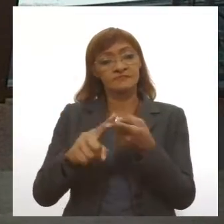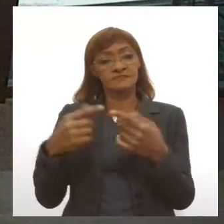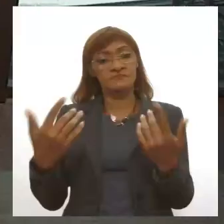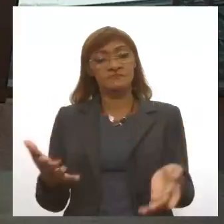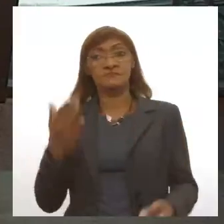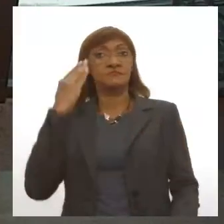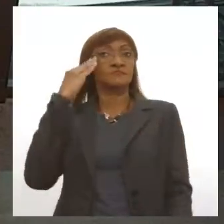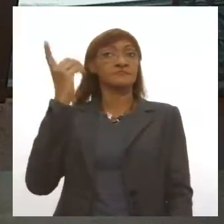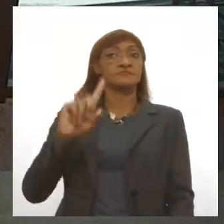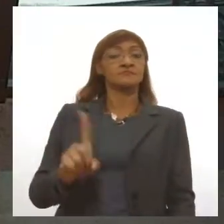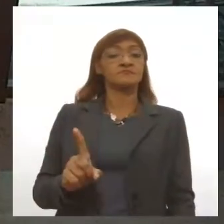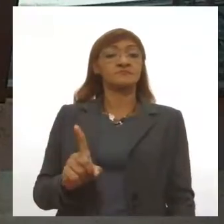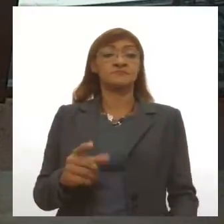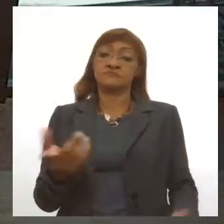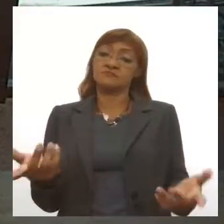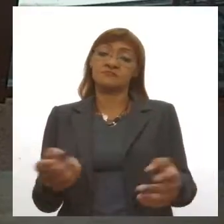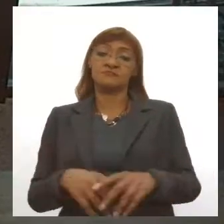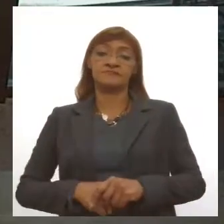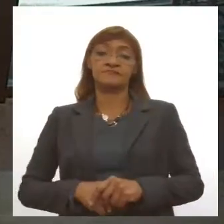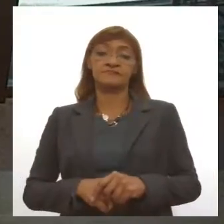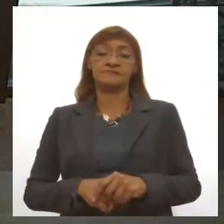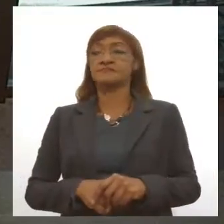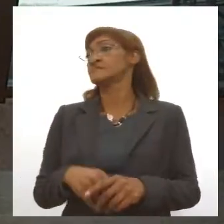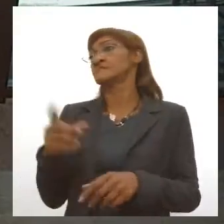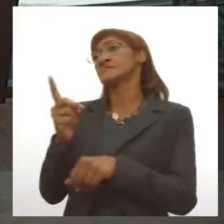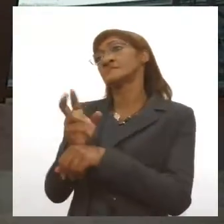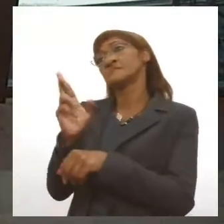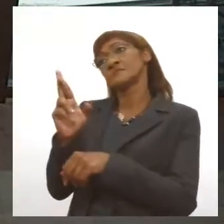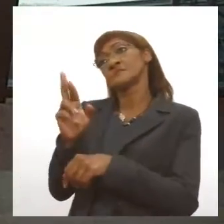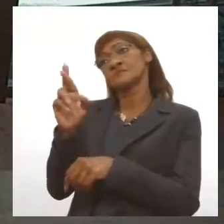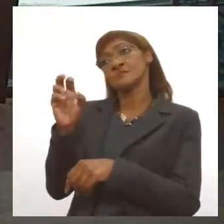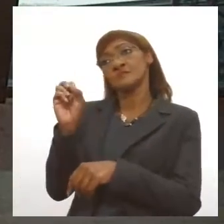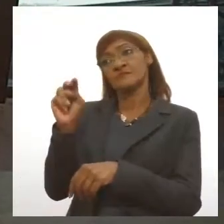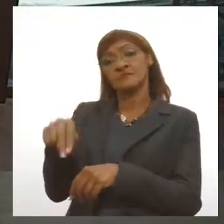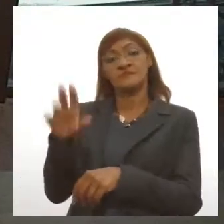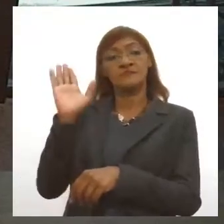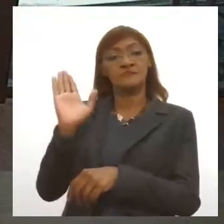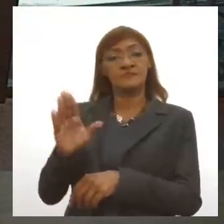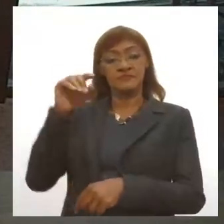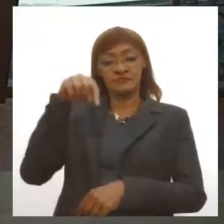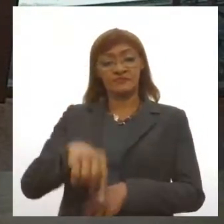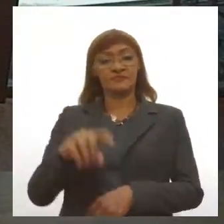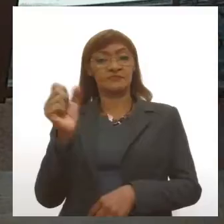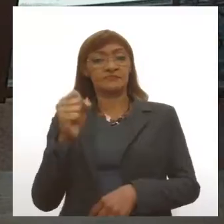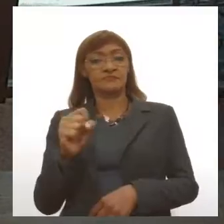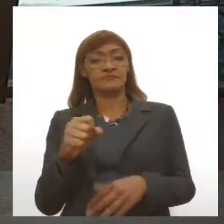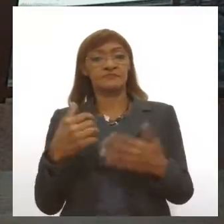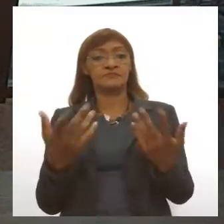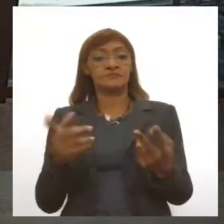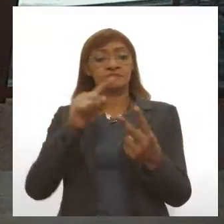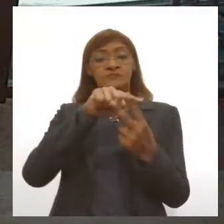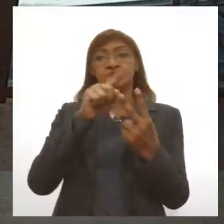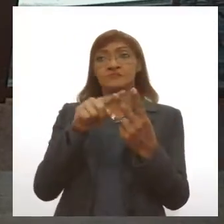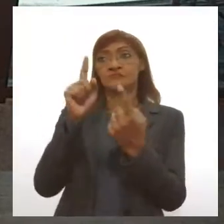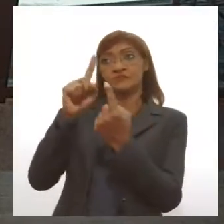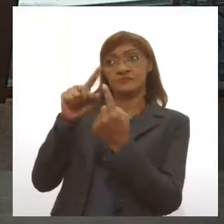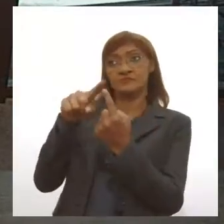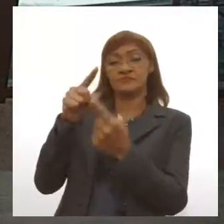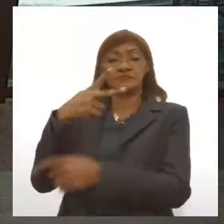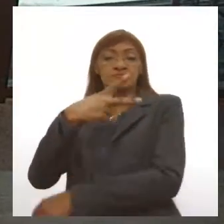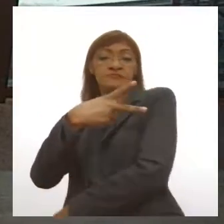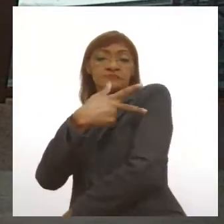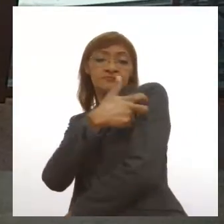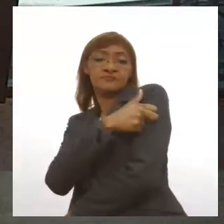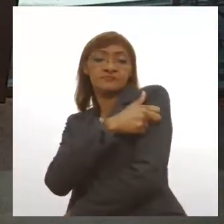quanto tempo isso vai durar também. Doutor Roque, nós estamos aí, aqui em Sergipe, com a disponibilização de dois tipos de vacina. De